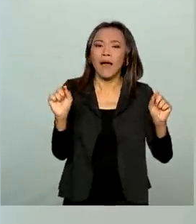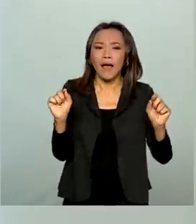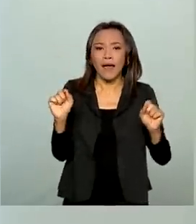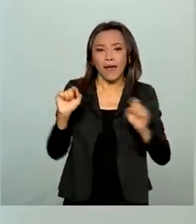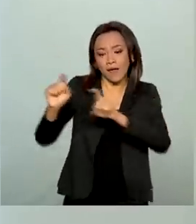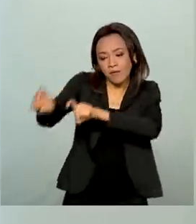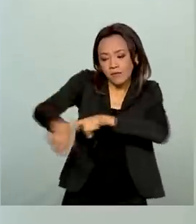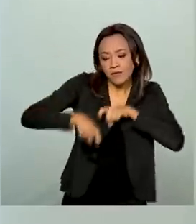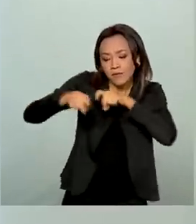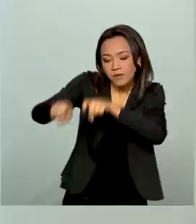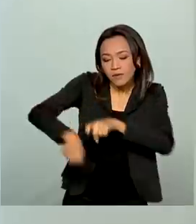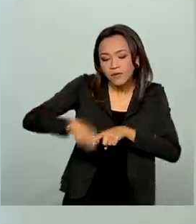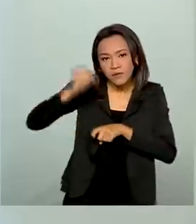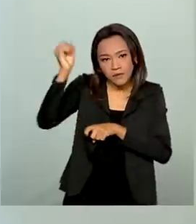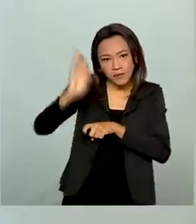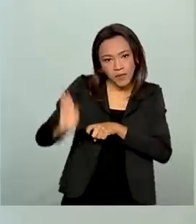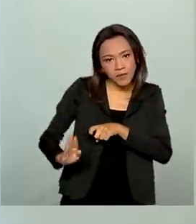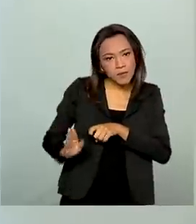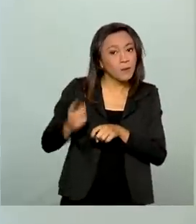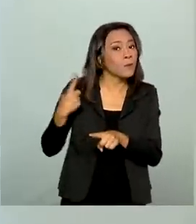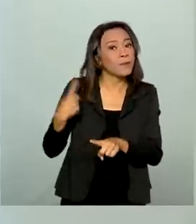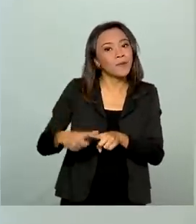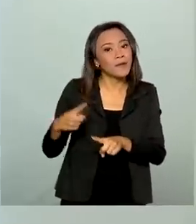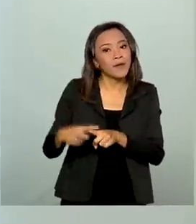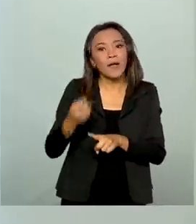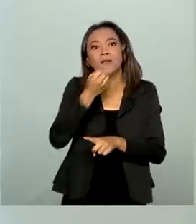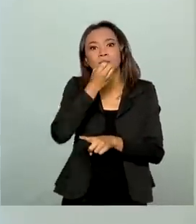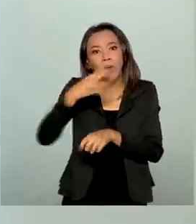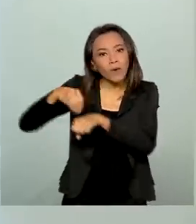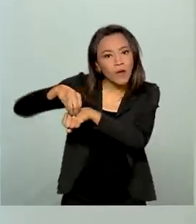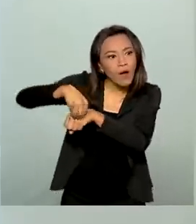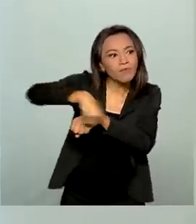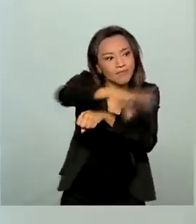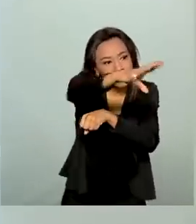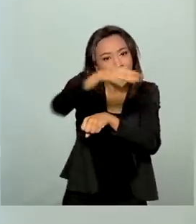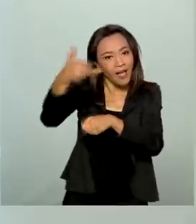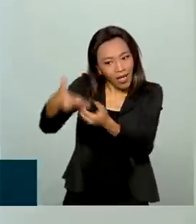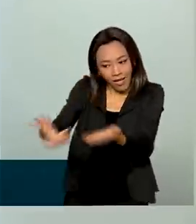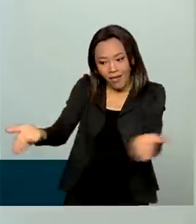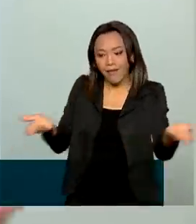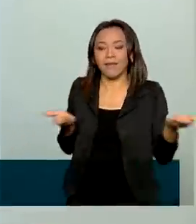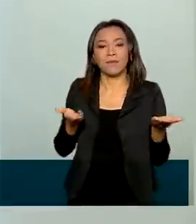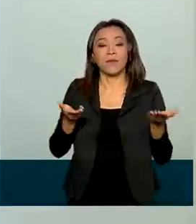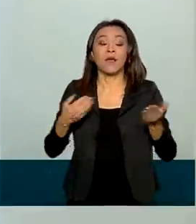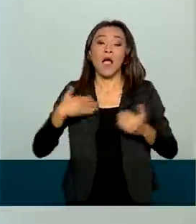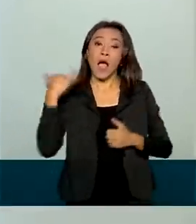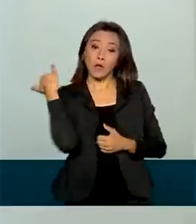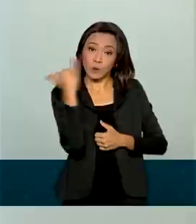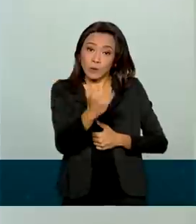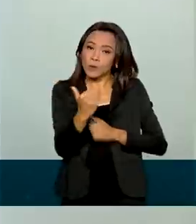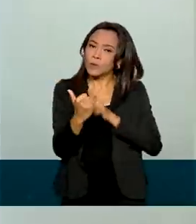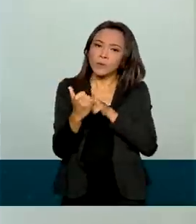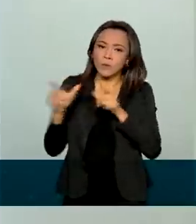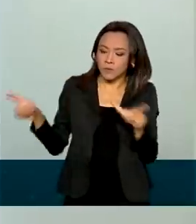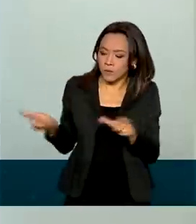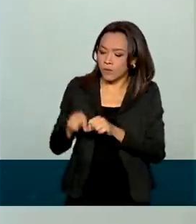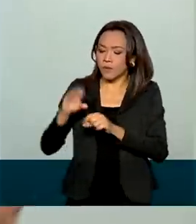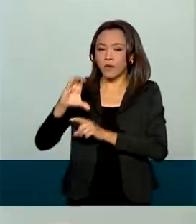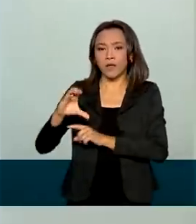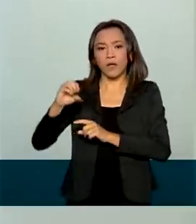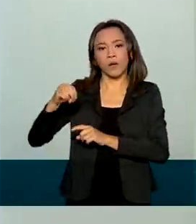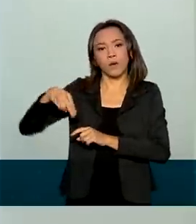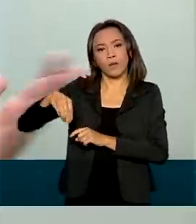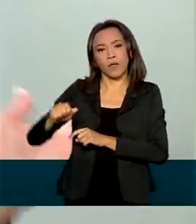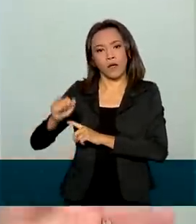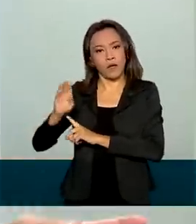agrícola brasileira. E, por que não dizer, as boas notícias vêm do campo. O anúncio da Conab sobre o seu levantamento acerca da